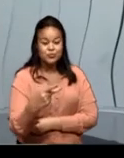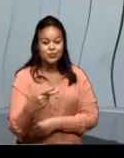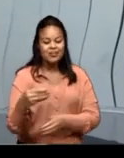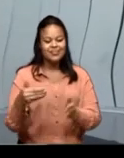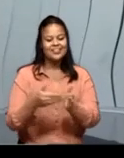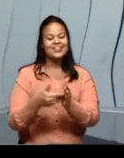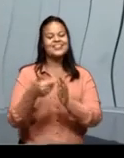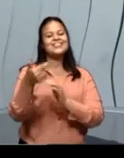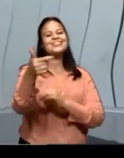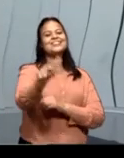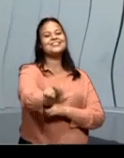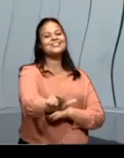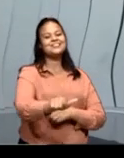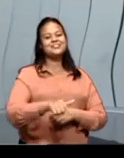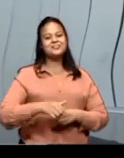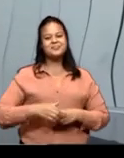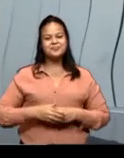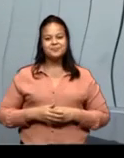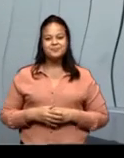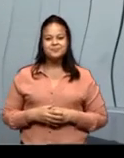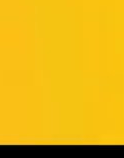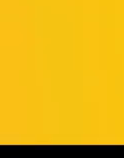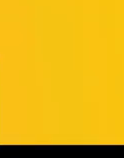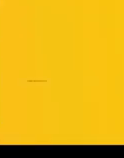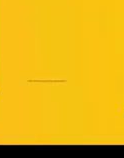aguardo na próxima aula.